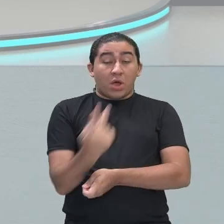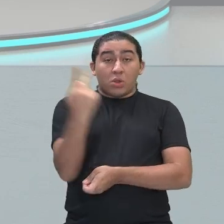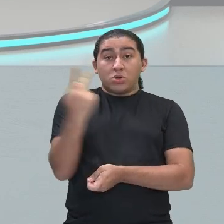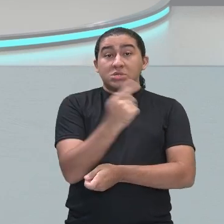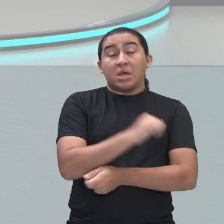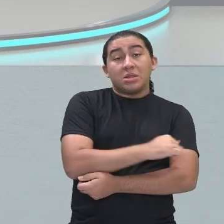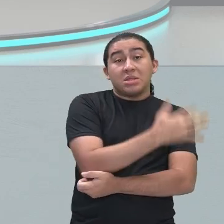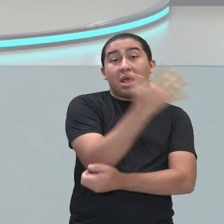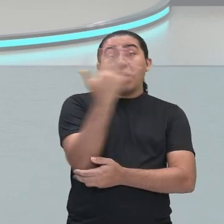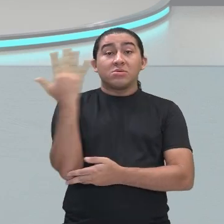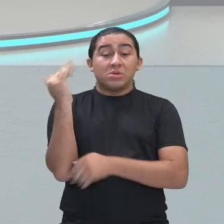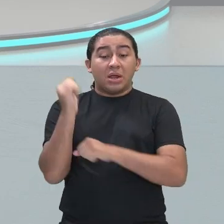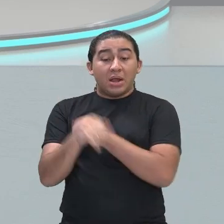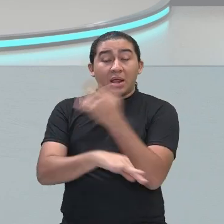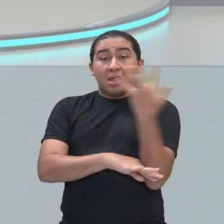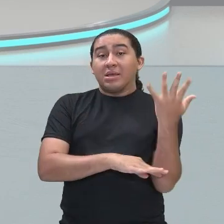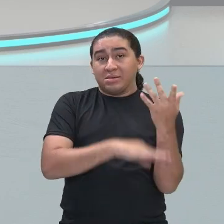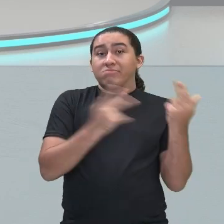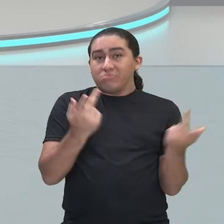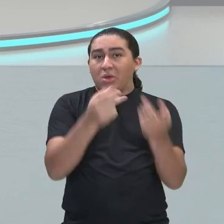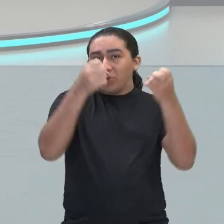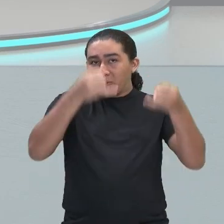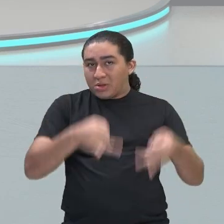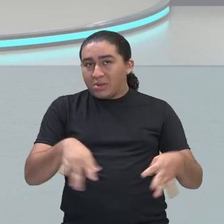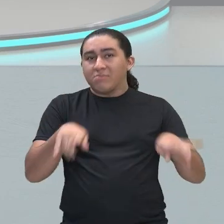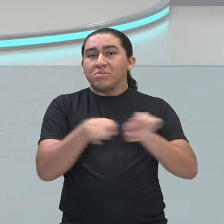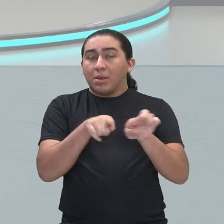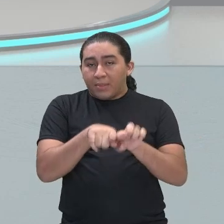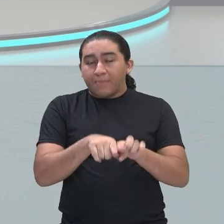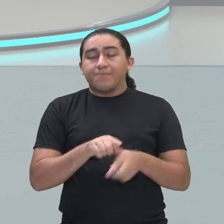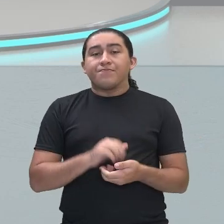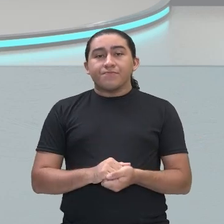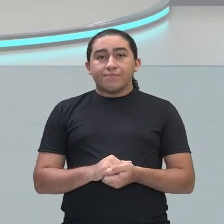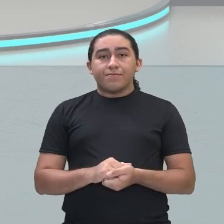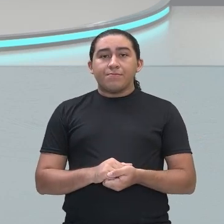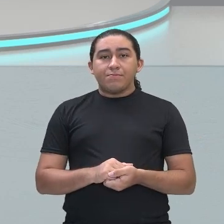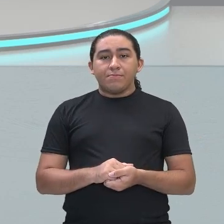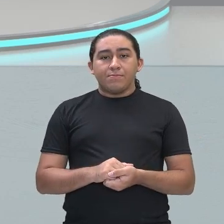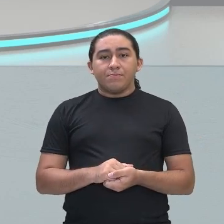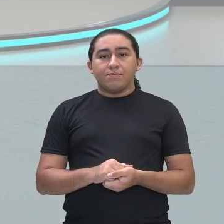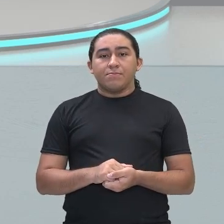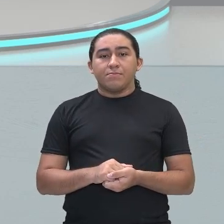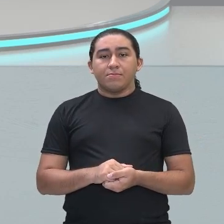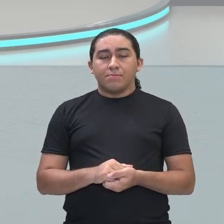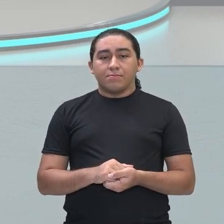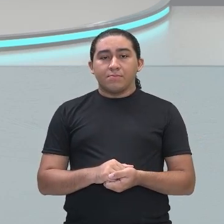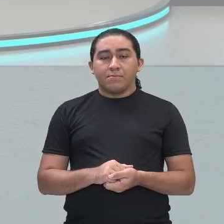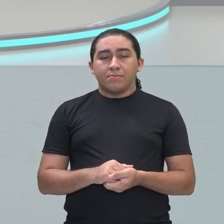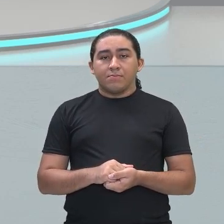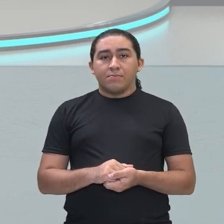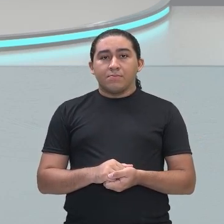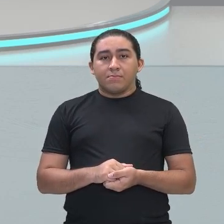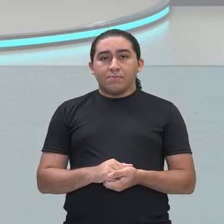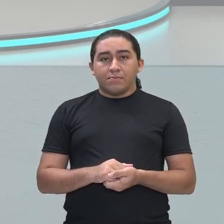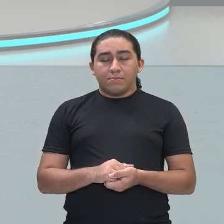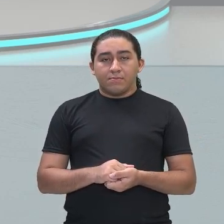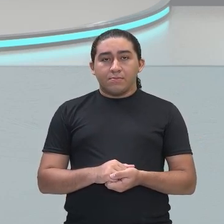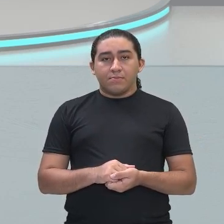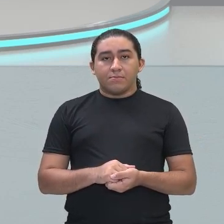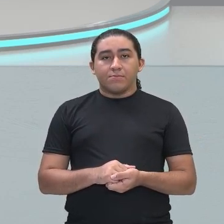simplicidade, como estou dizendo, mas também a exaltação da natureza. Então, esses